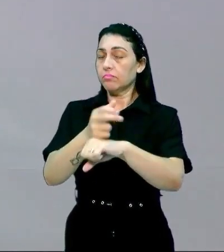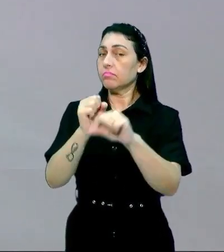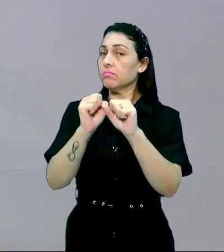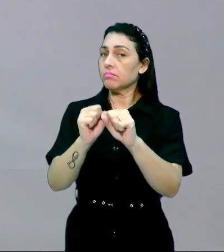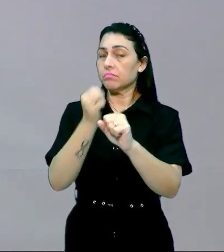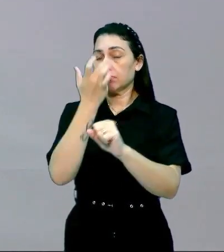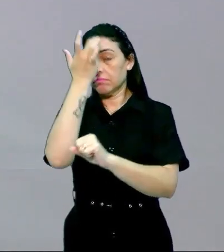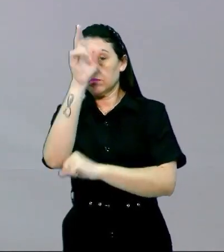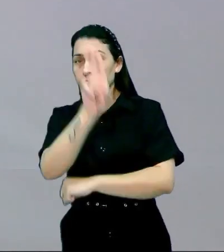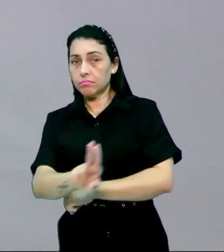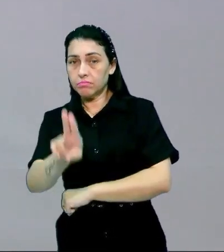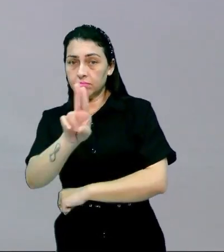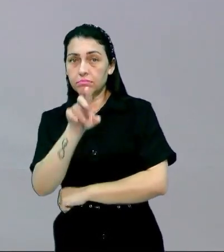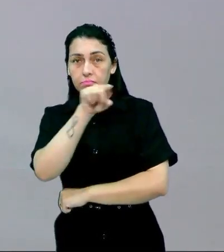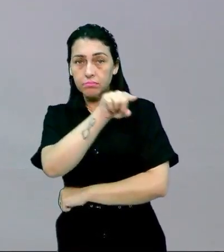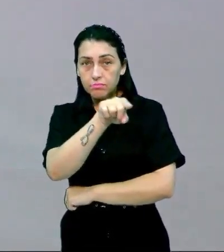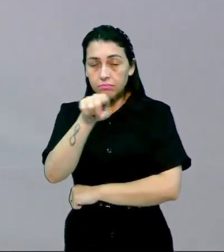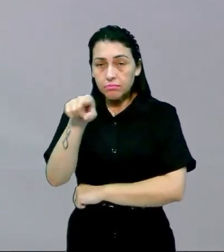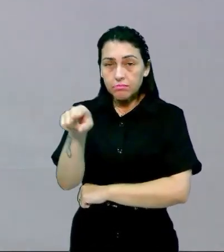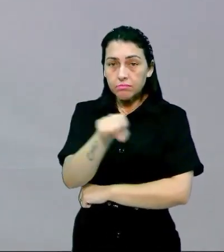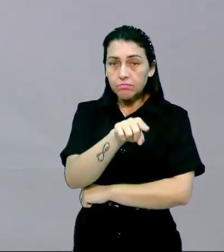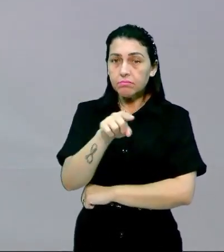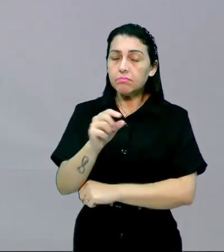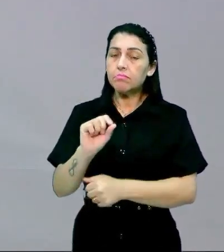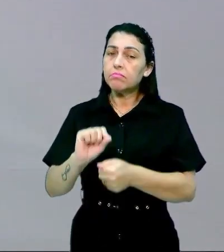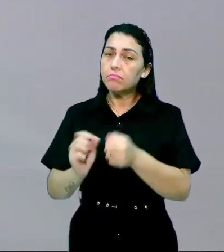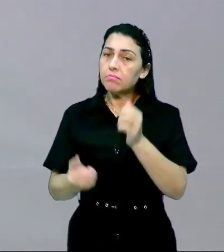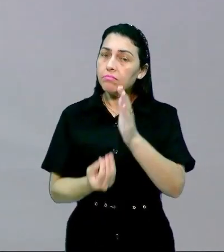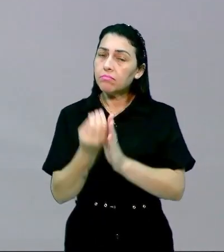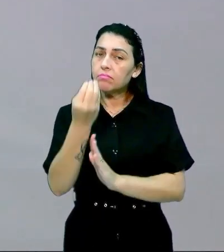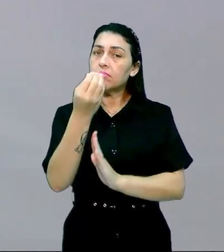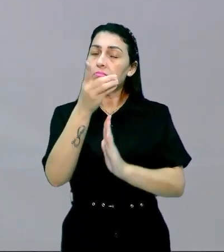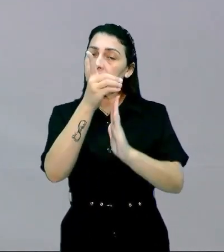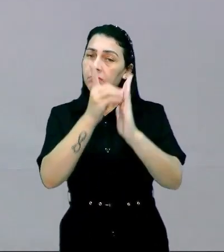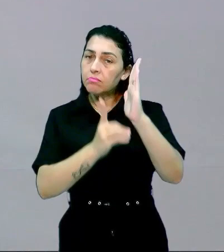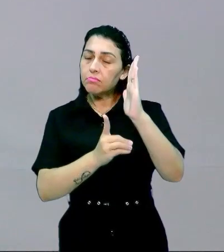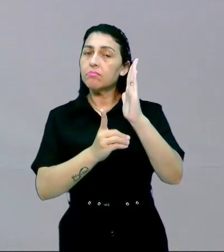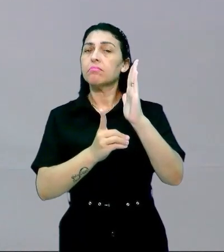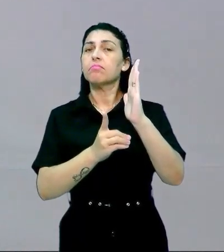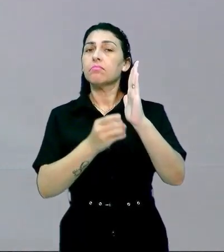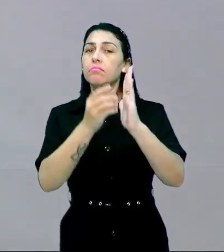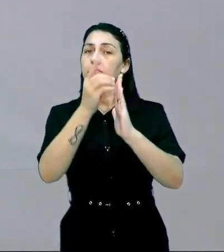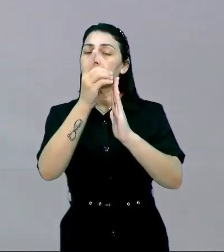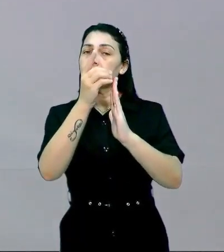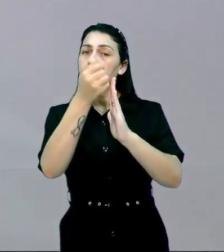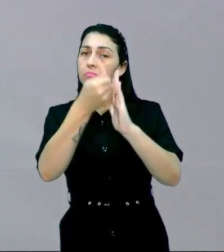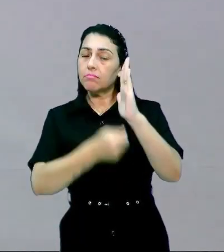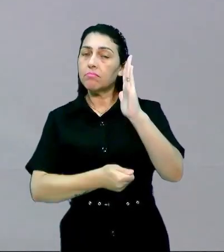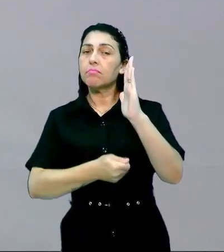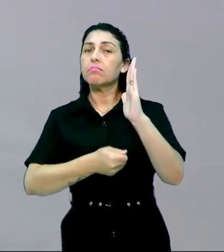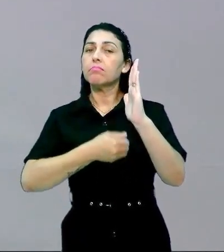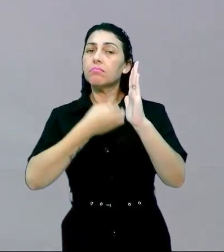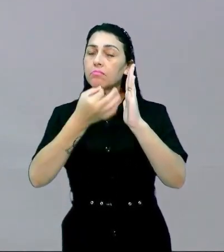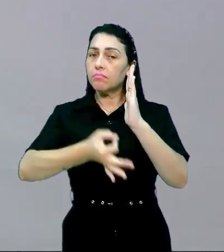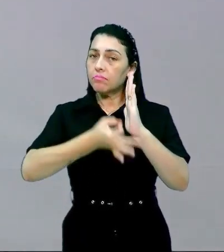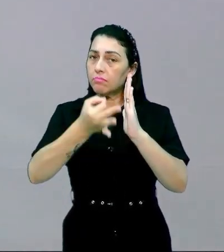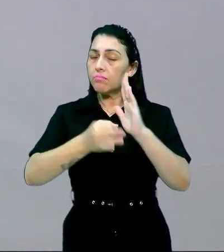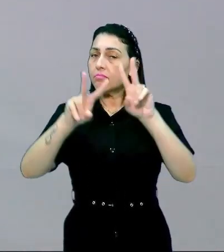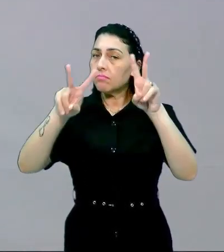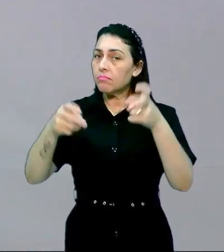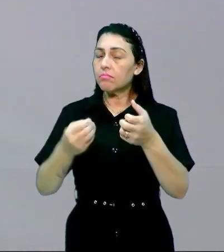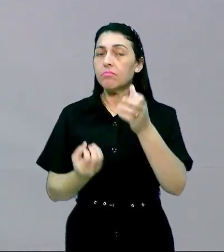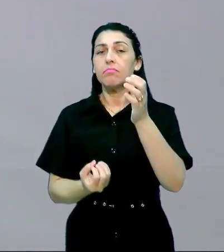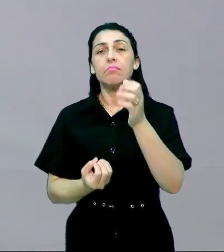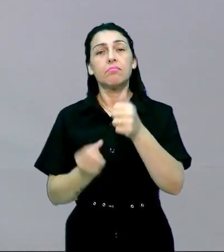poderia facilmente ser usado aí para vocês né produzir uma dissertação dissertativa argumentativa com essa temática ou